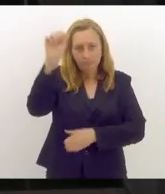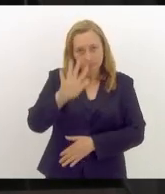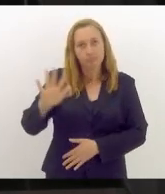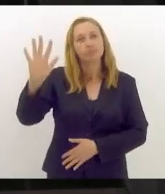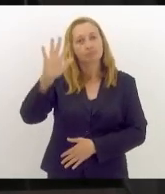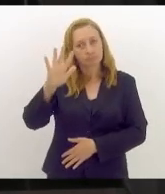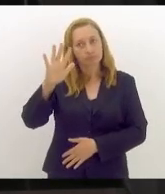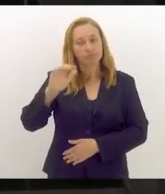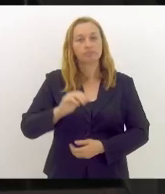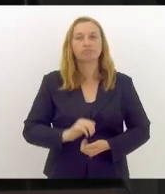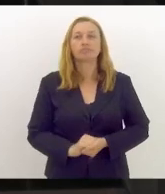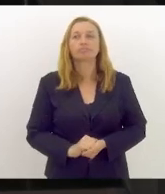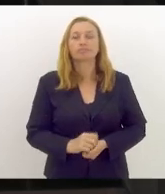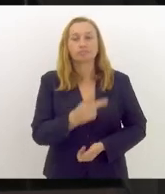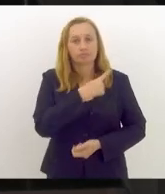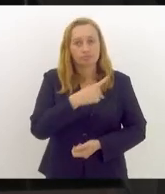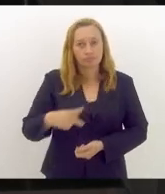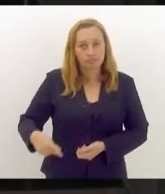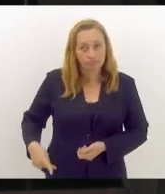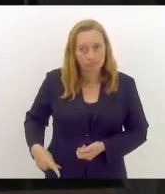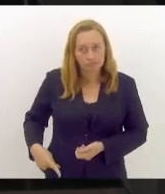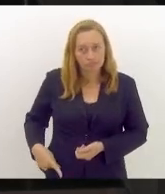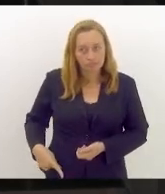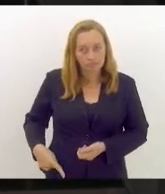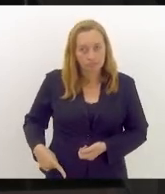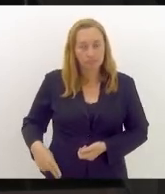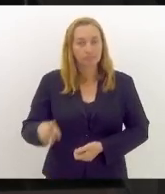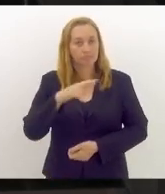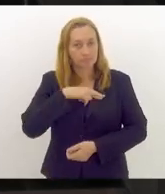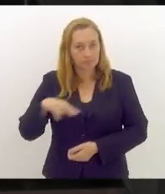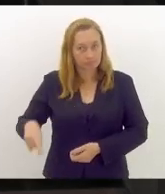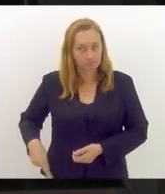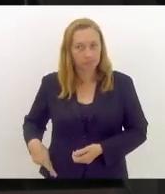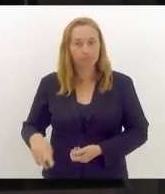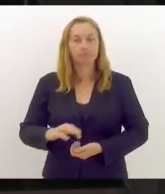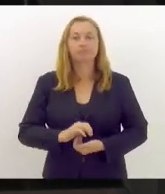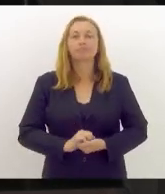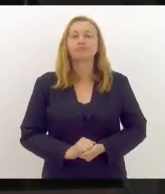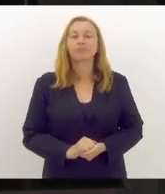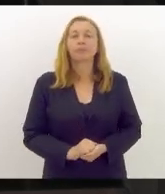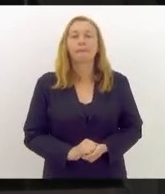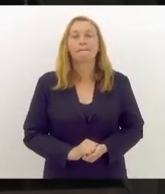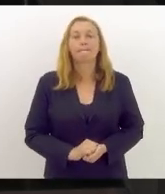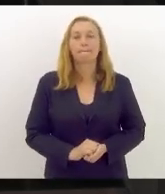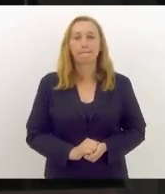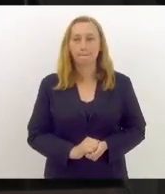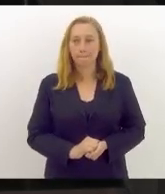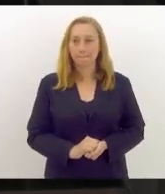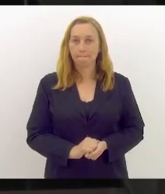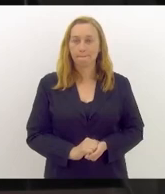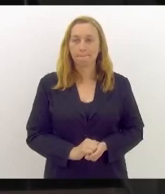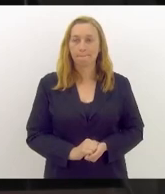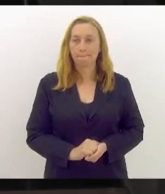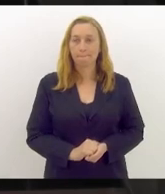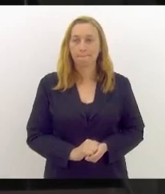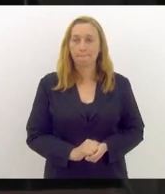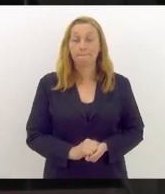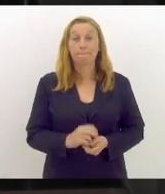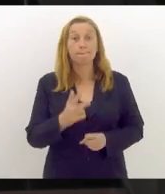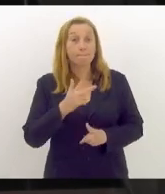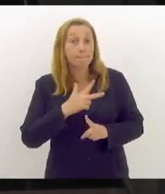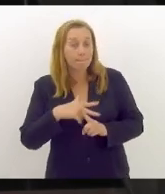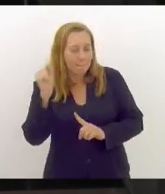para a presidência da República, com a vitória